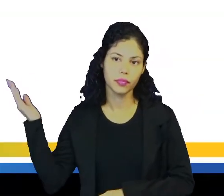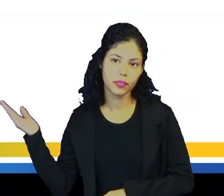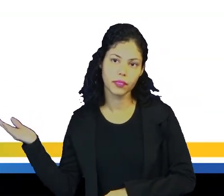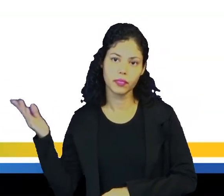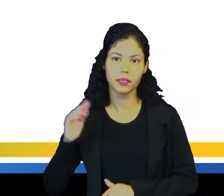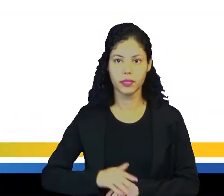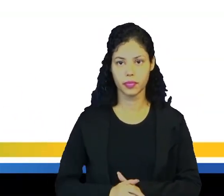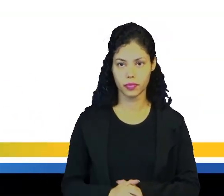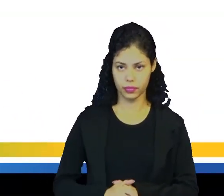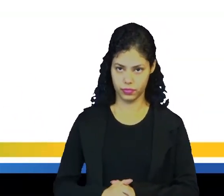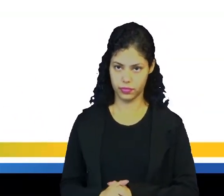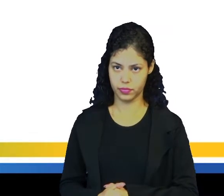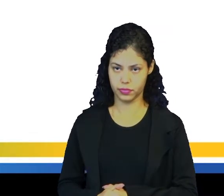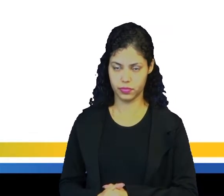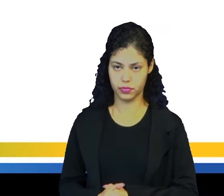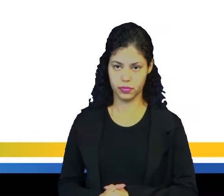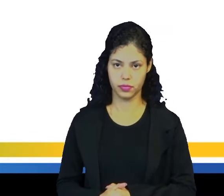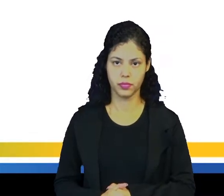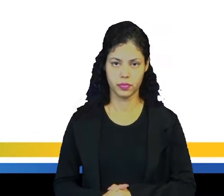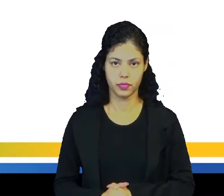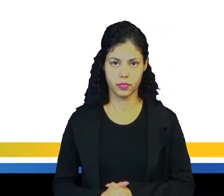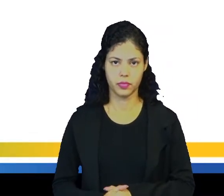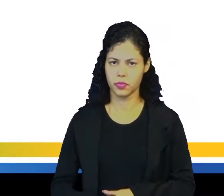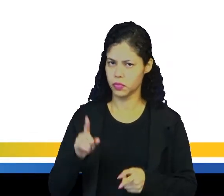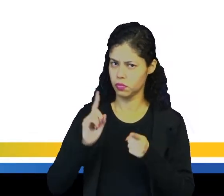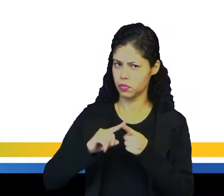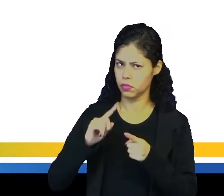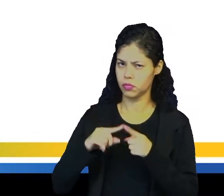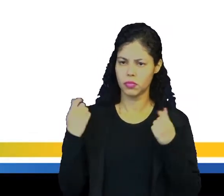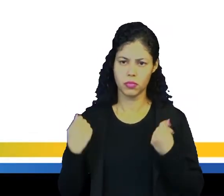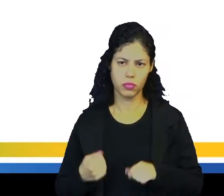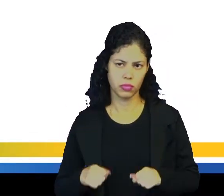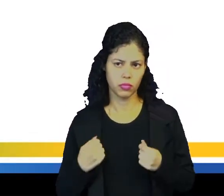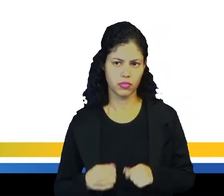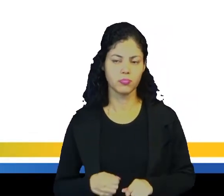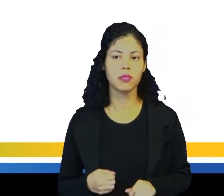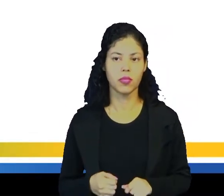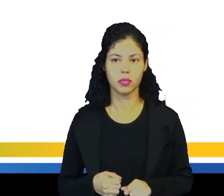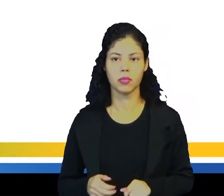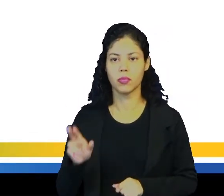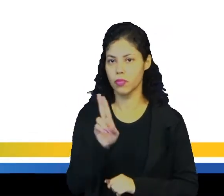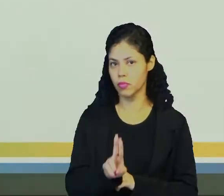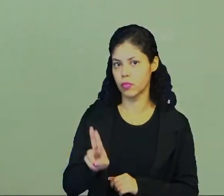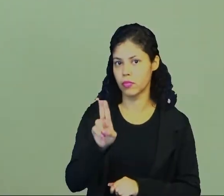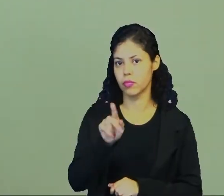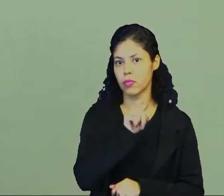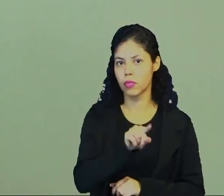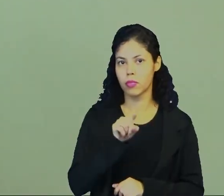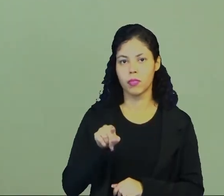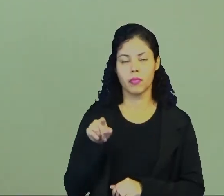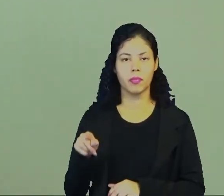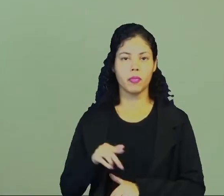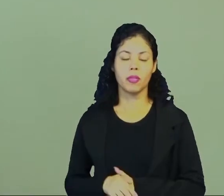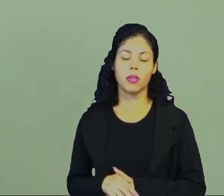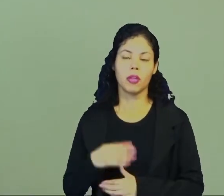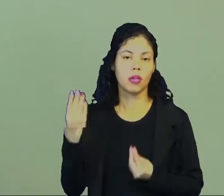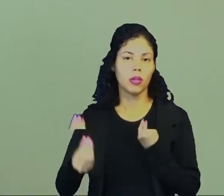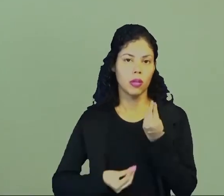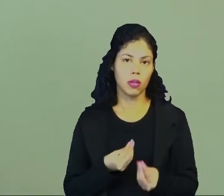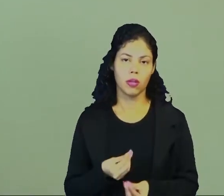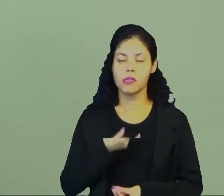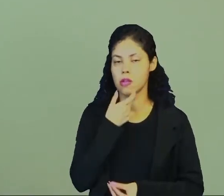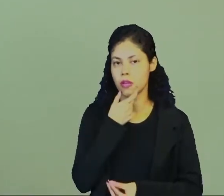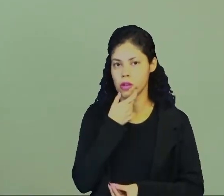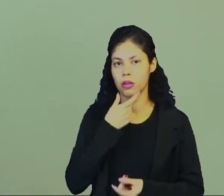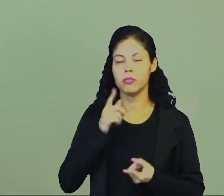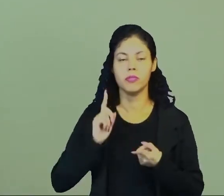Why should we use punctuation? Por que nós devemos usar a pontuação? Tanto na língua